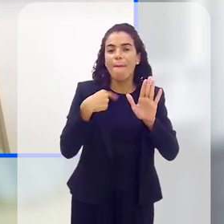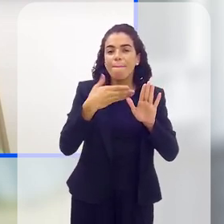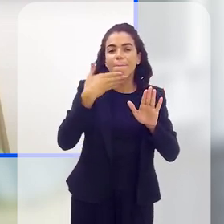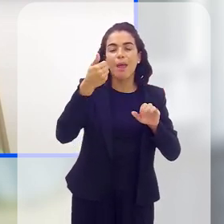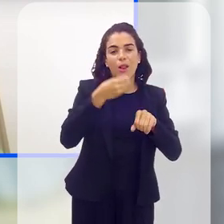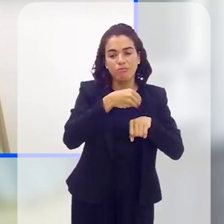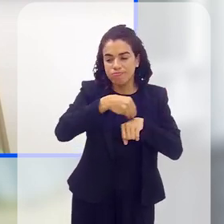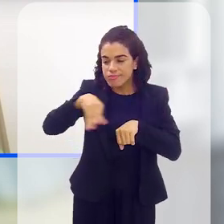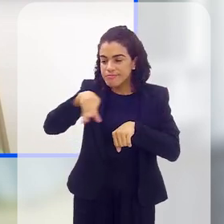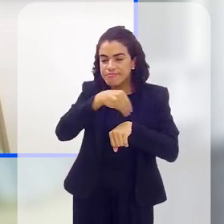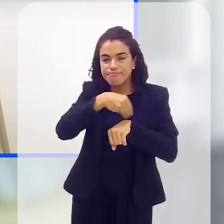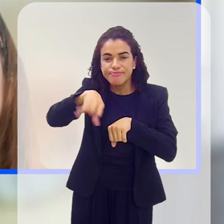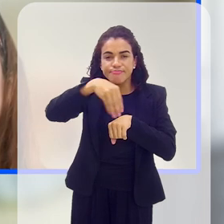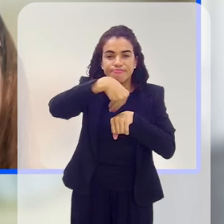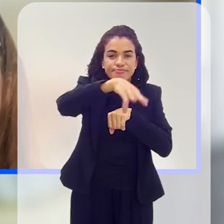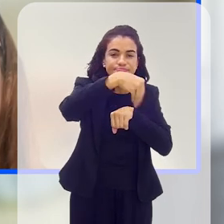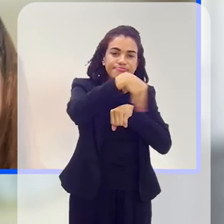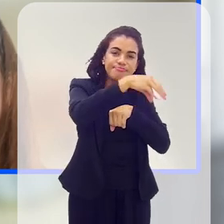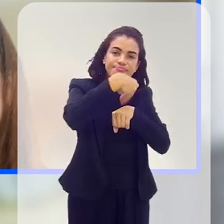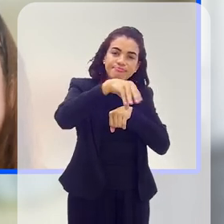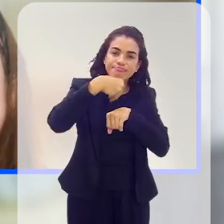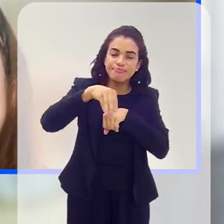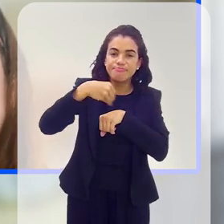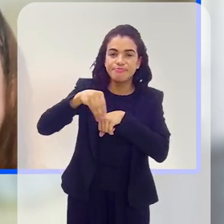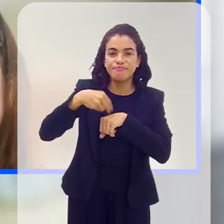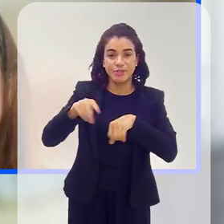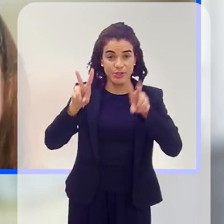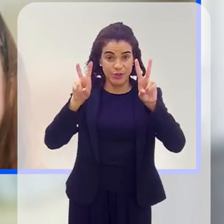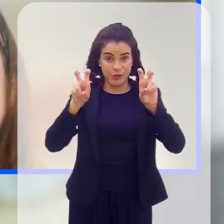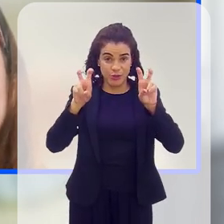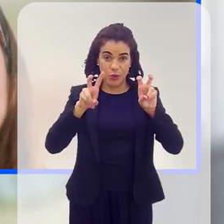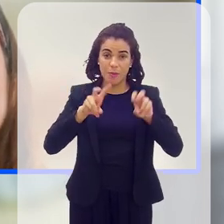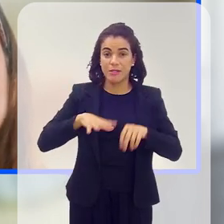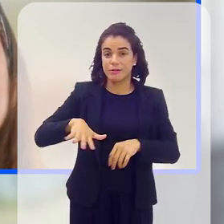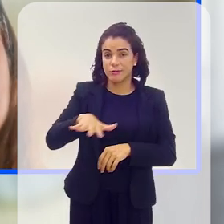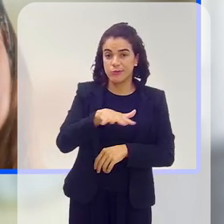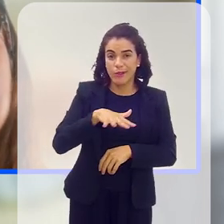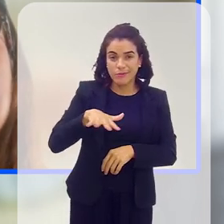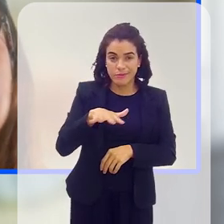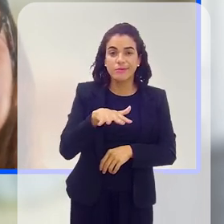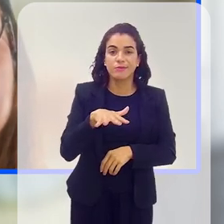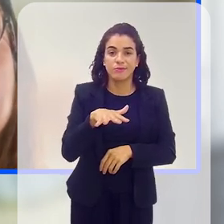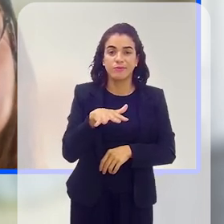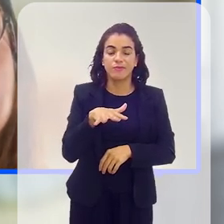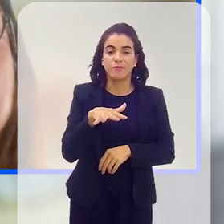conhecimento para as pessoas sobre essa condição e todo mundo está, assim,